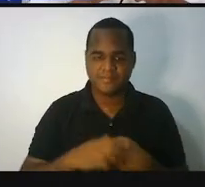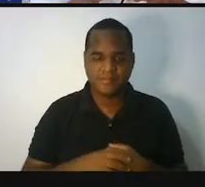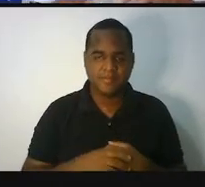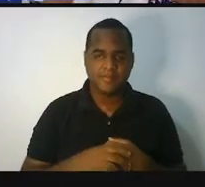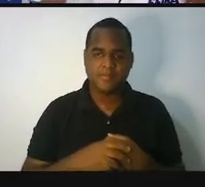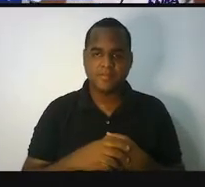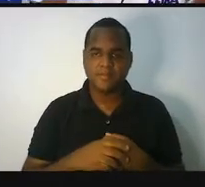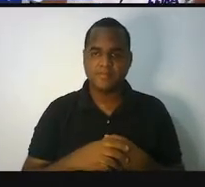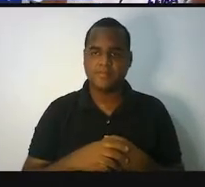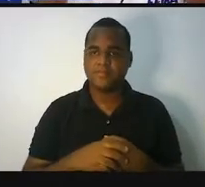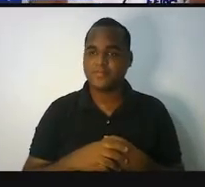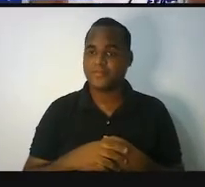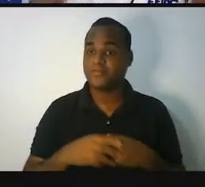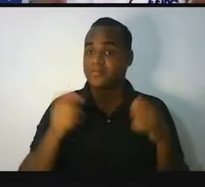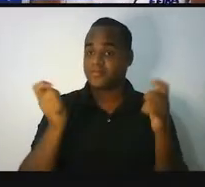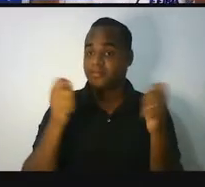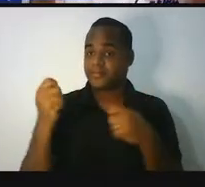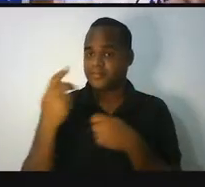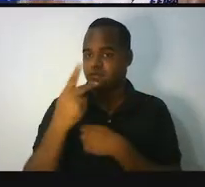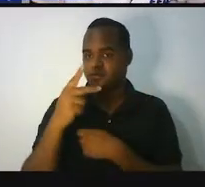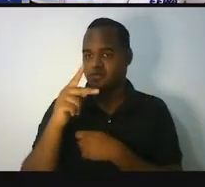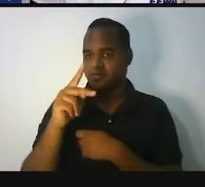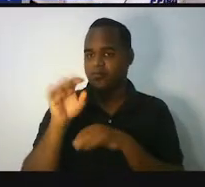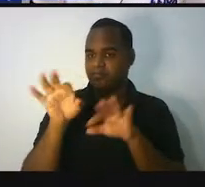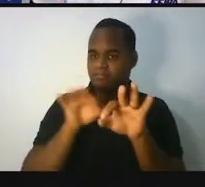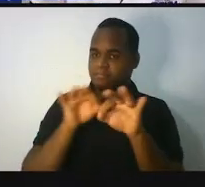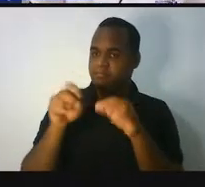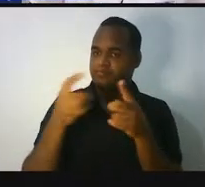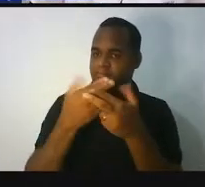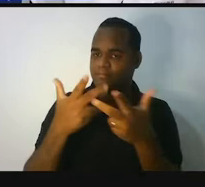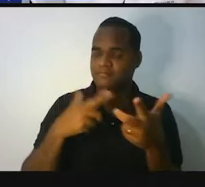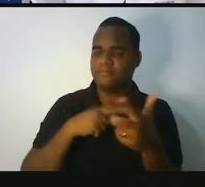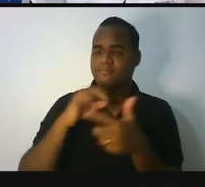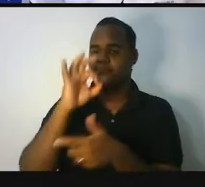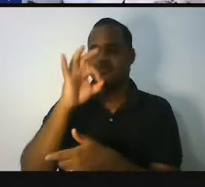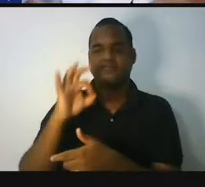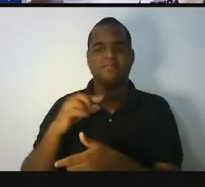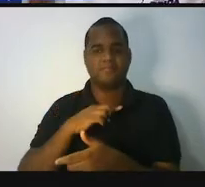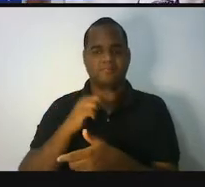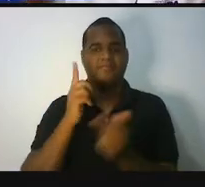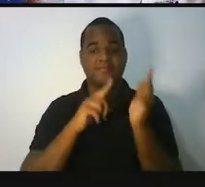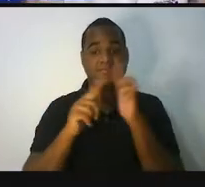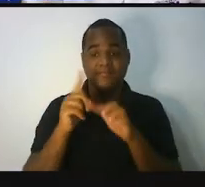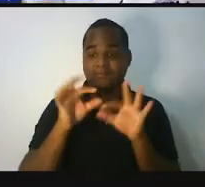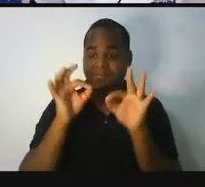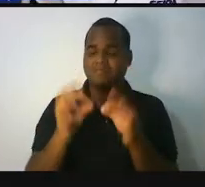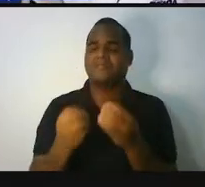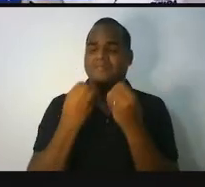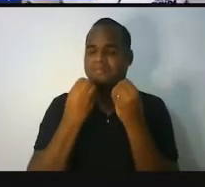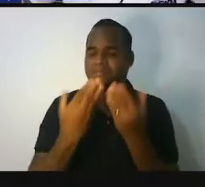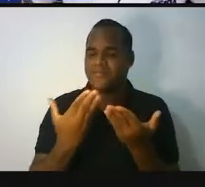também pegar os resultados dessas porcentagens aí e vai fazer